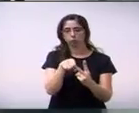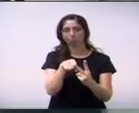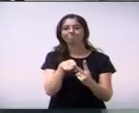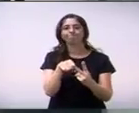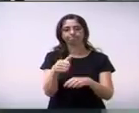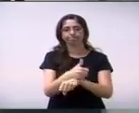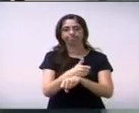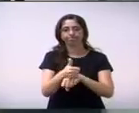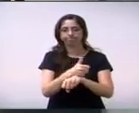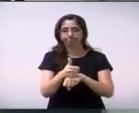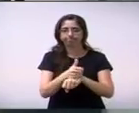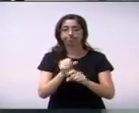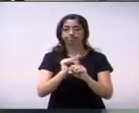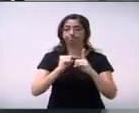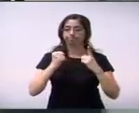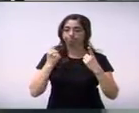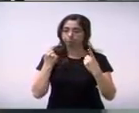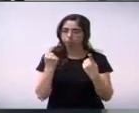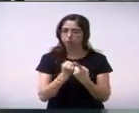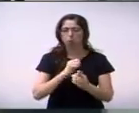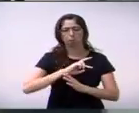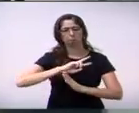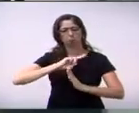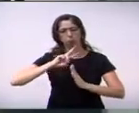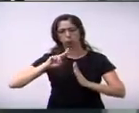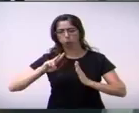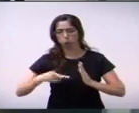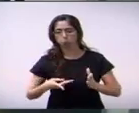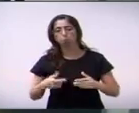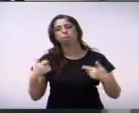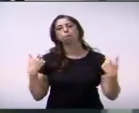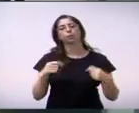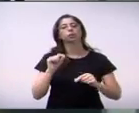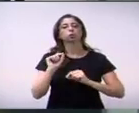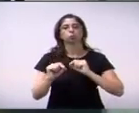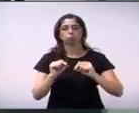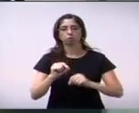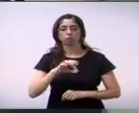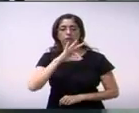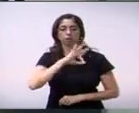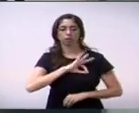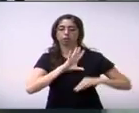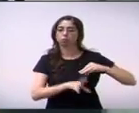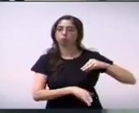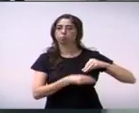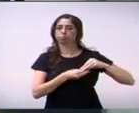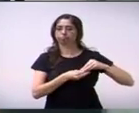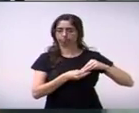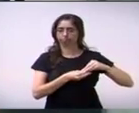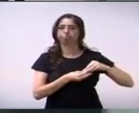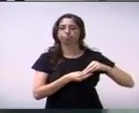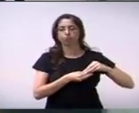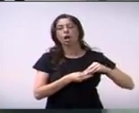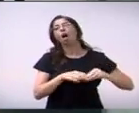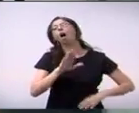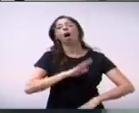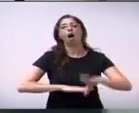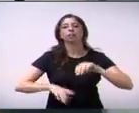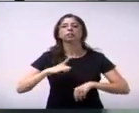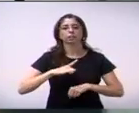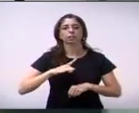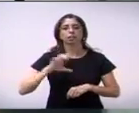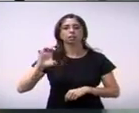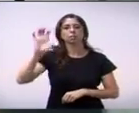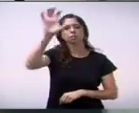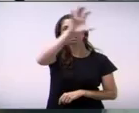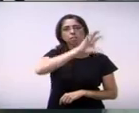existem projetos de leis em outros estados, mas que ainda não existe consenso na interpretação legal, ela é uma